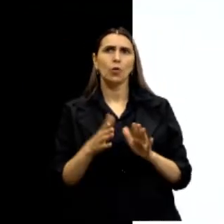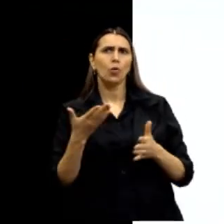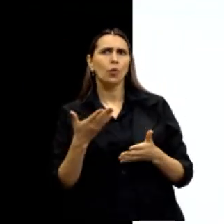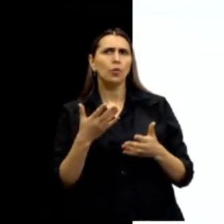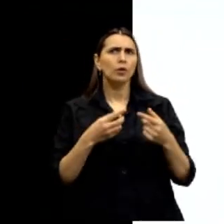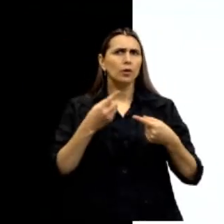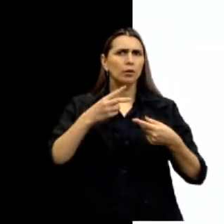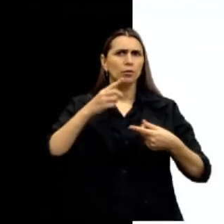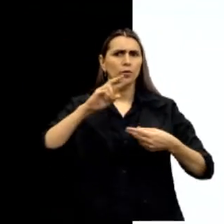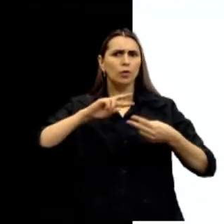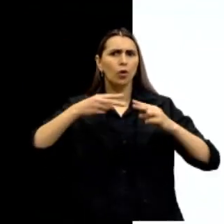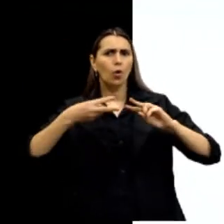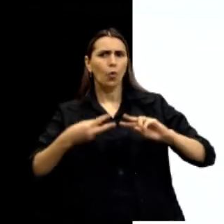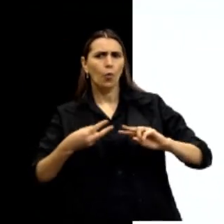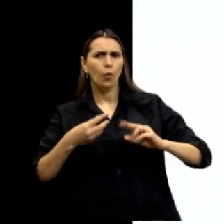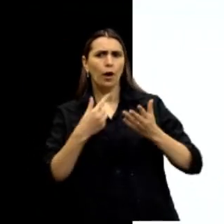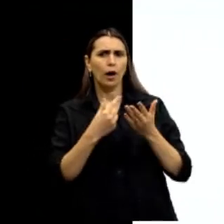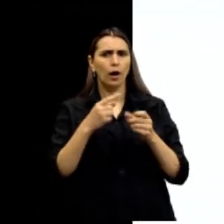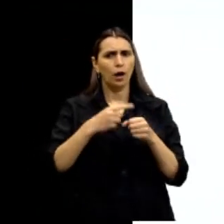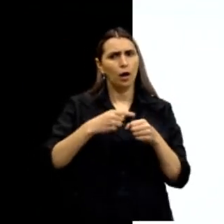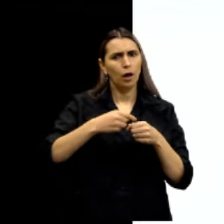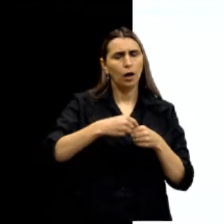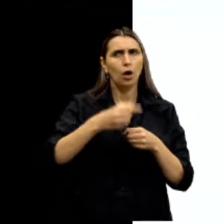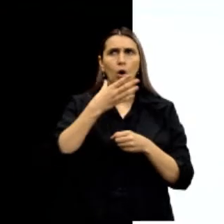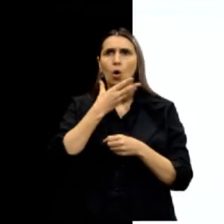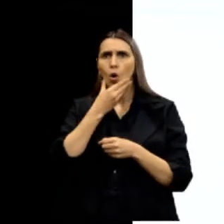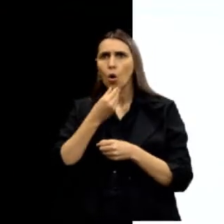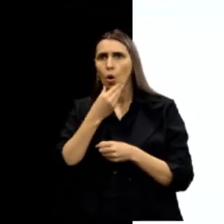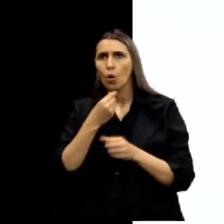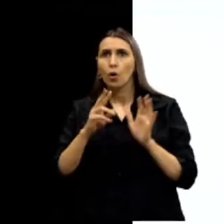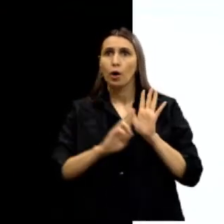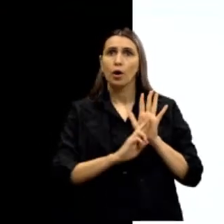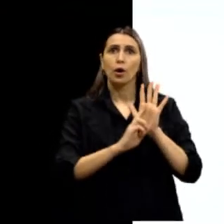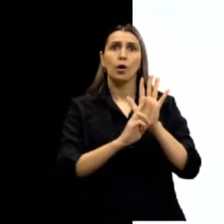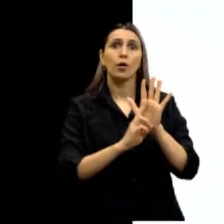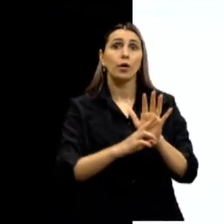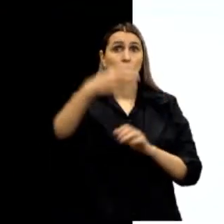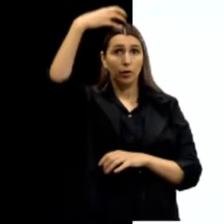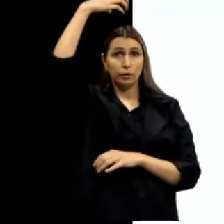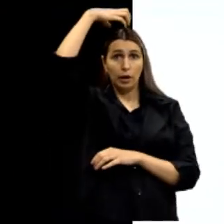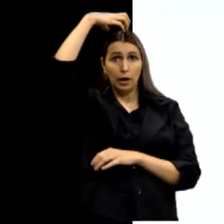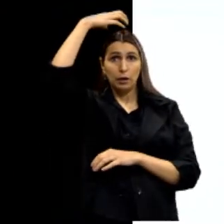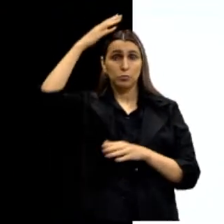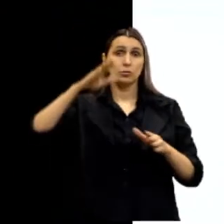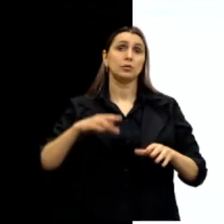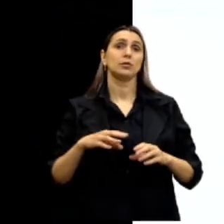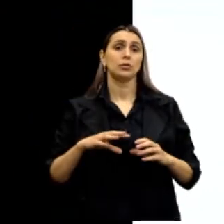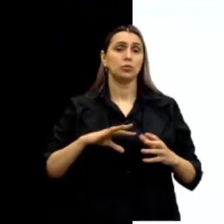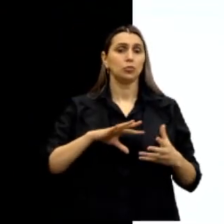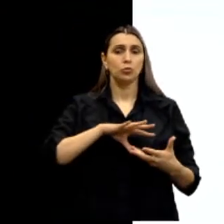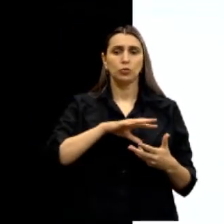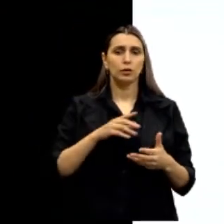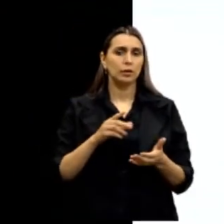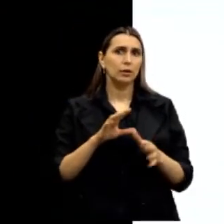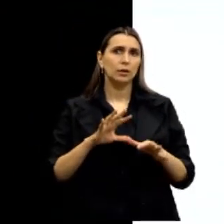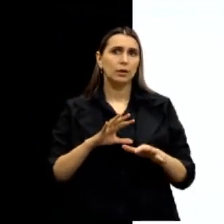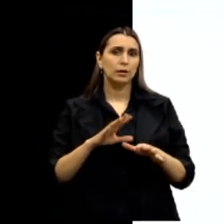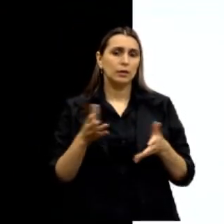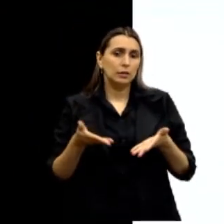Contrapondo a Cidade dos Homens, que é representada pelos reinos terrenos, que tem